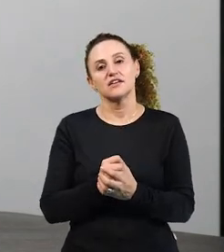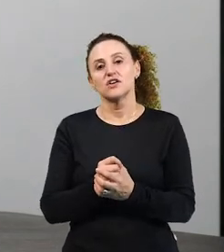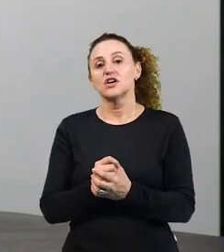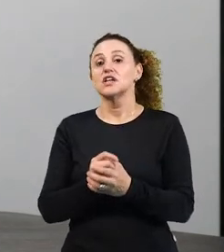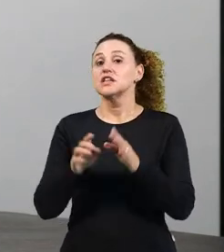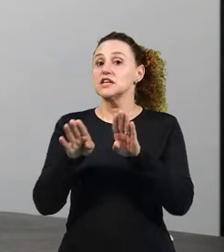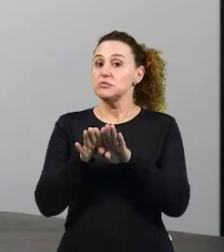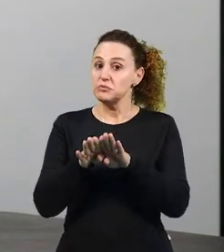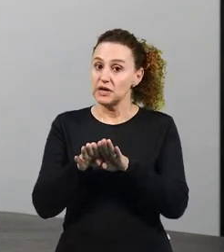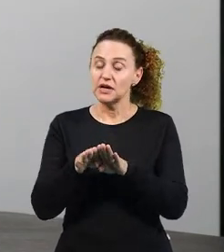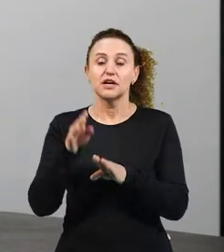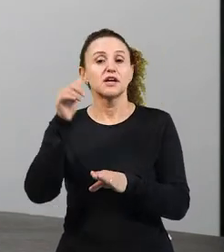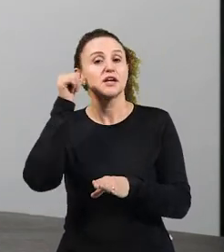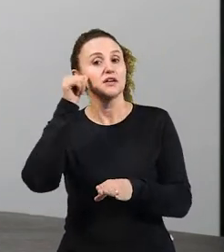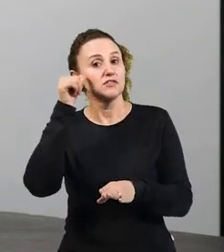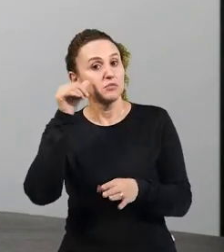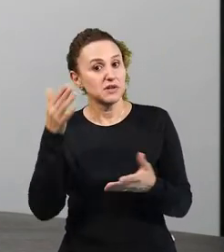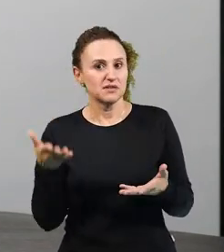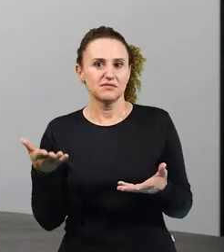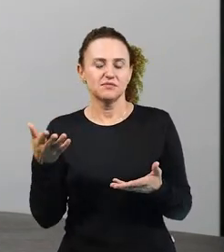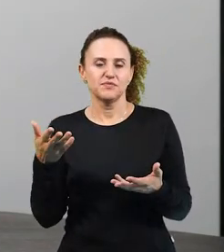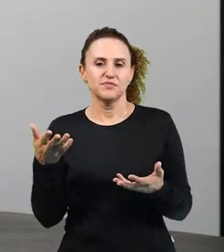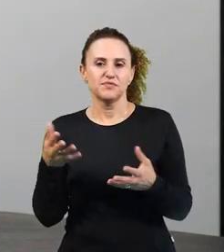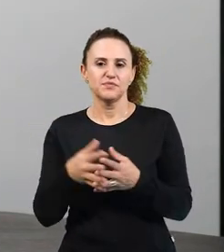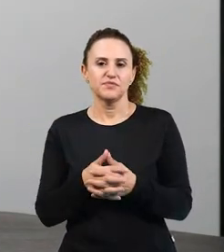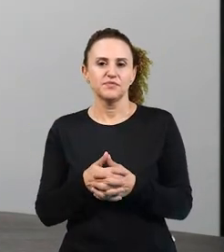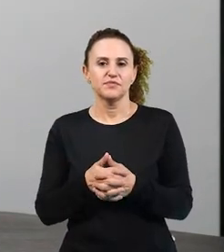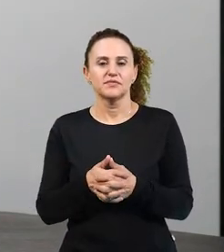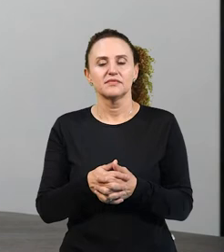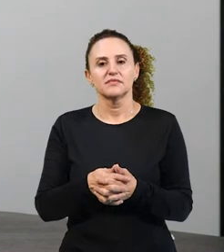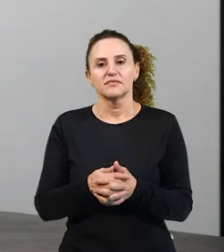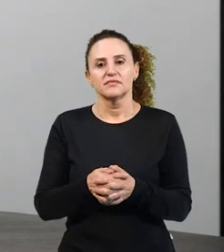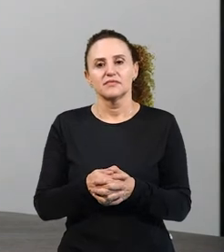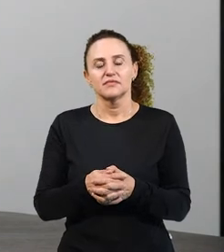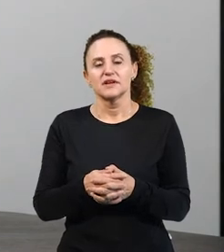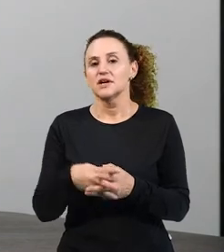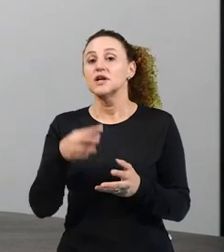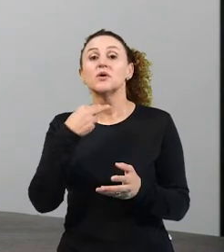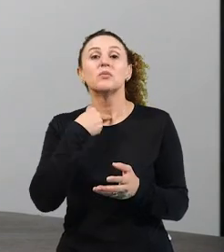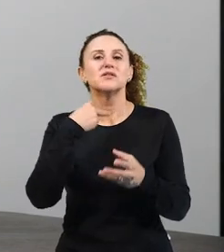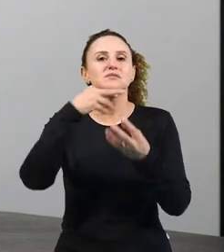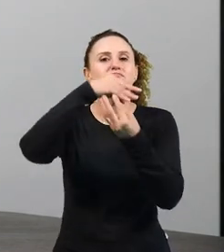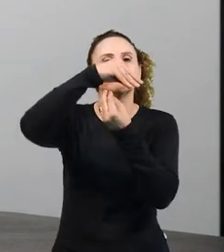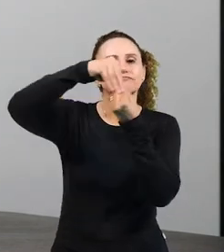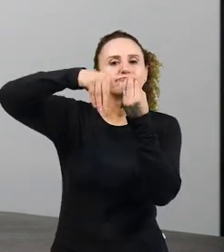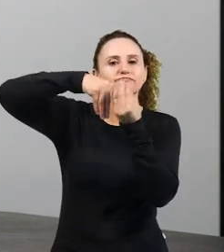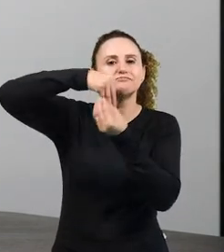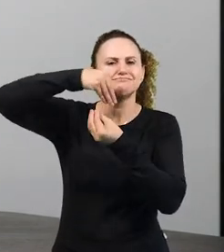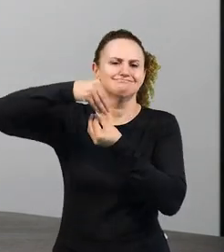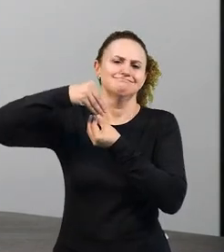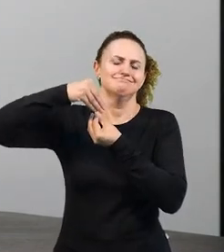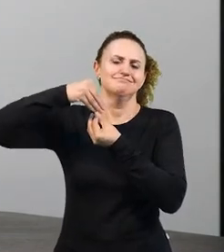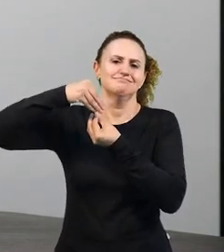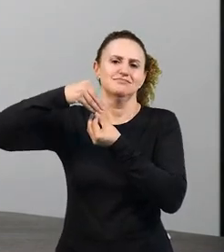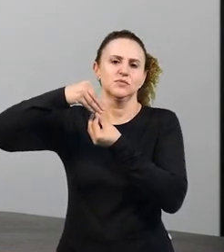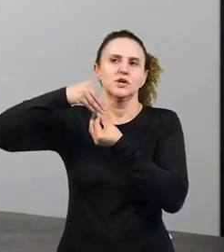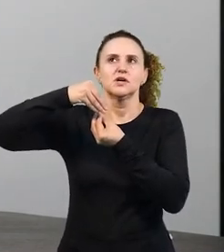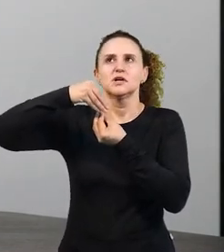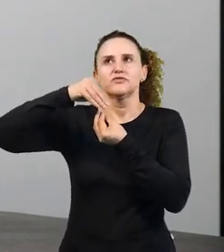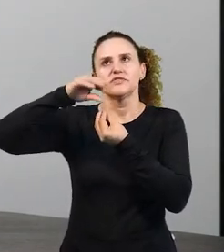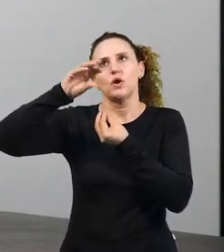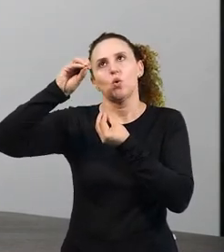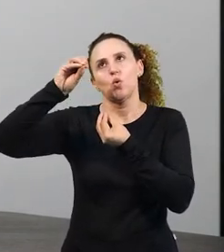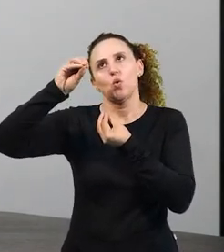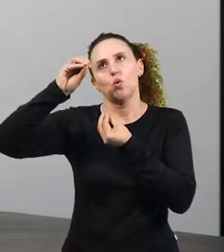no gênero feminino. Você não pode misturar. Você vai falar os